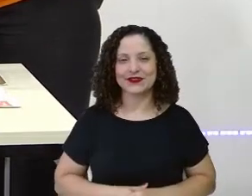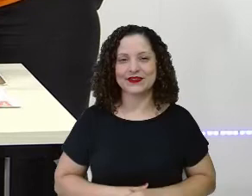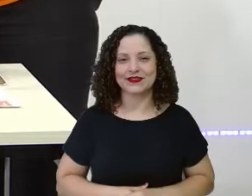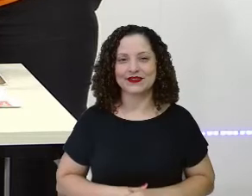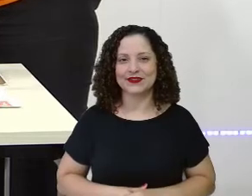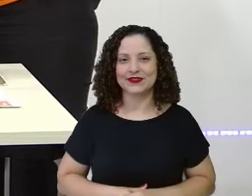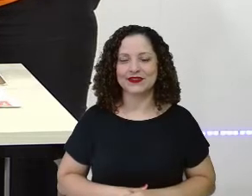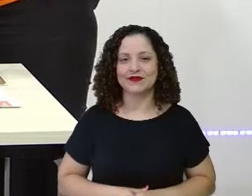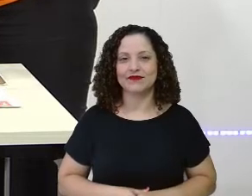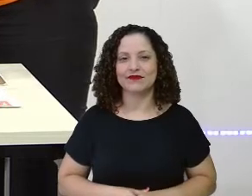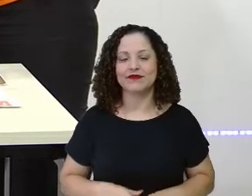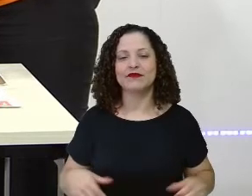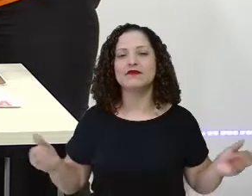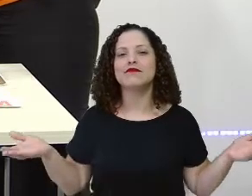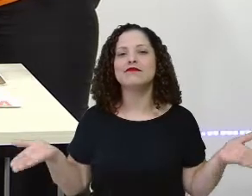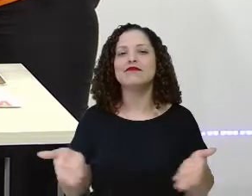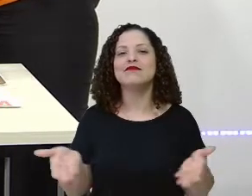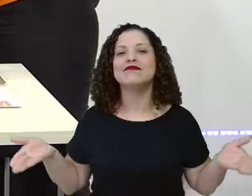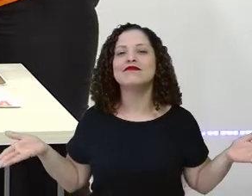E agora?